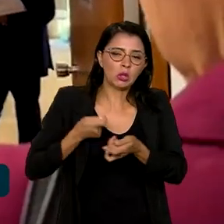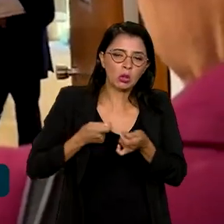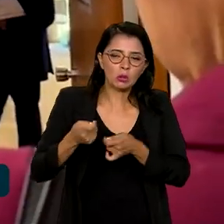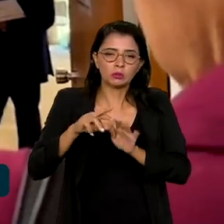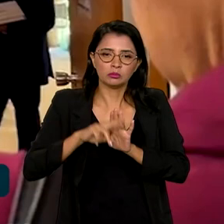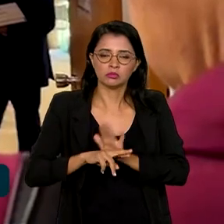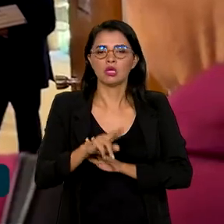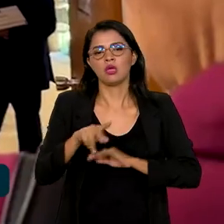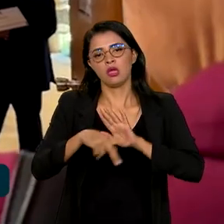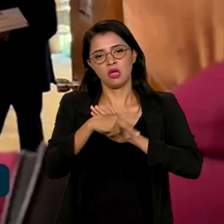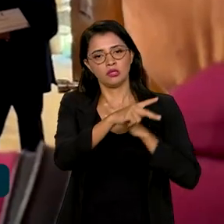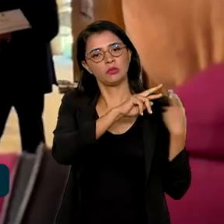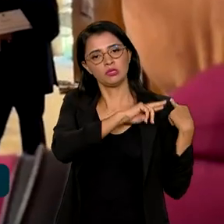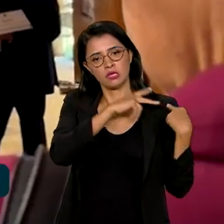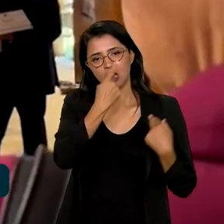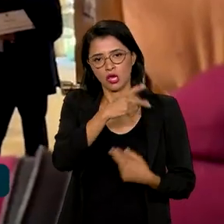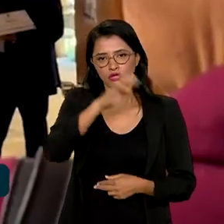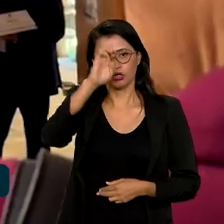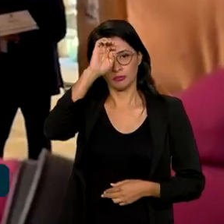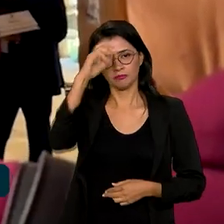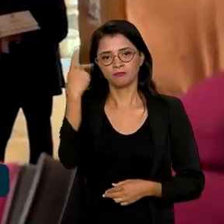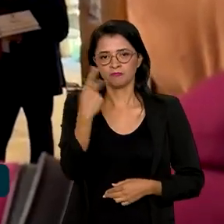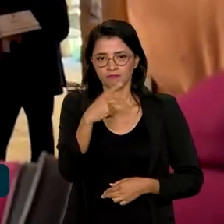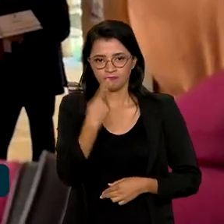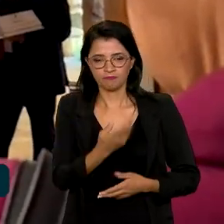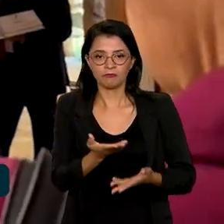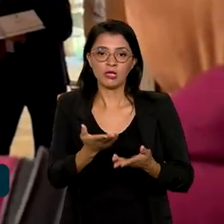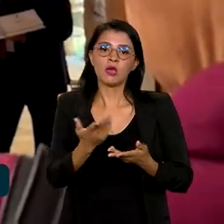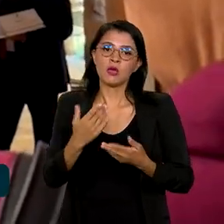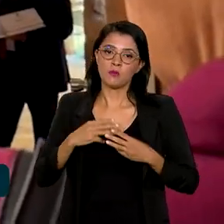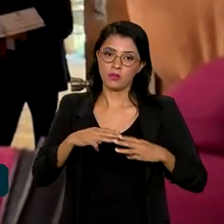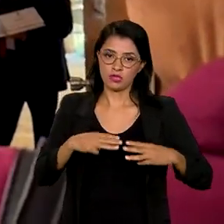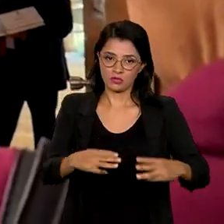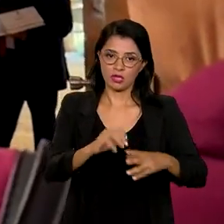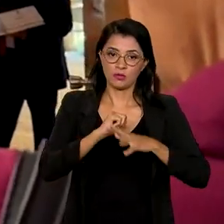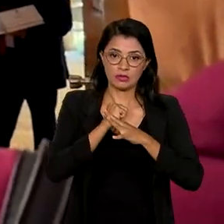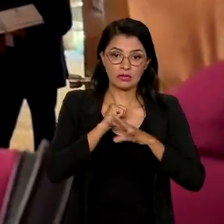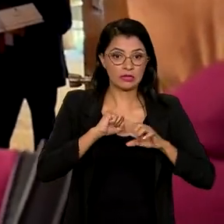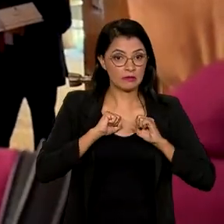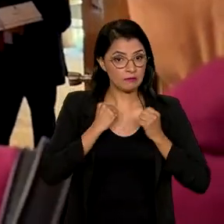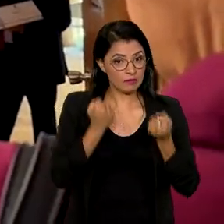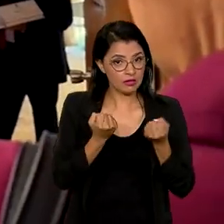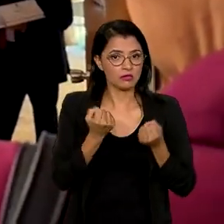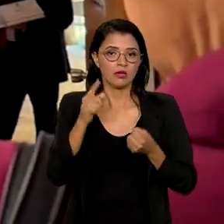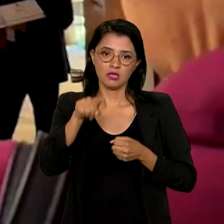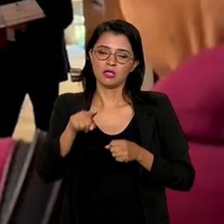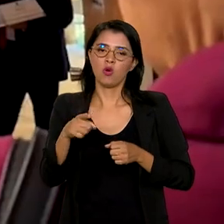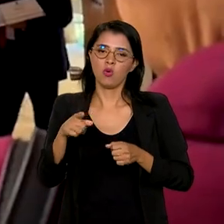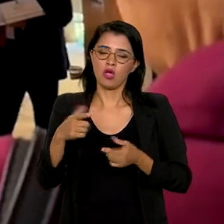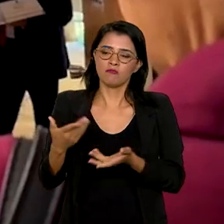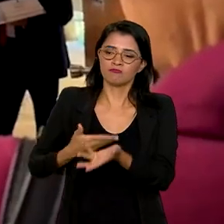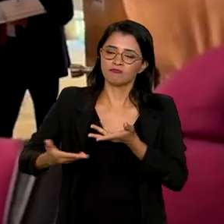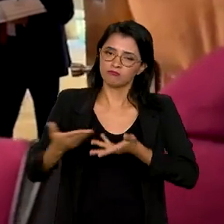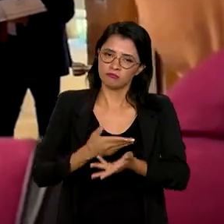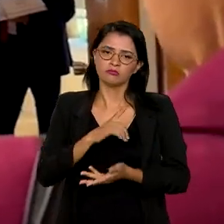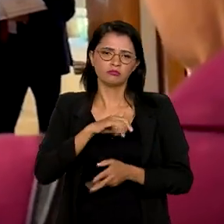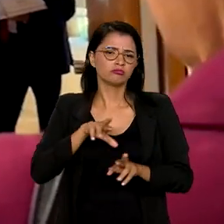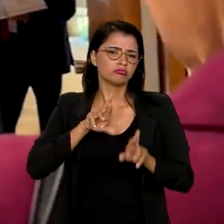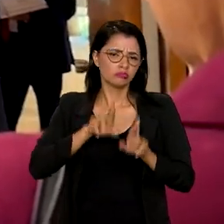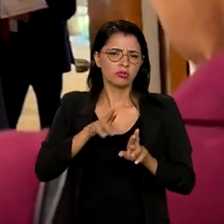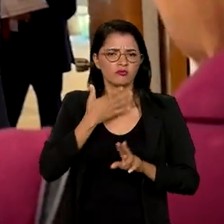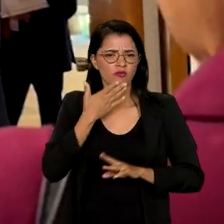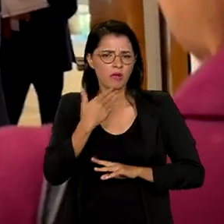ficará, todos esses temas ficarão com o Ministério da Defesa. É um regime colaborativo que nós temos a expectativa de que